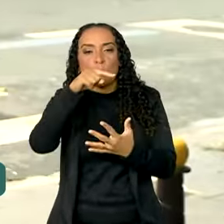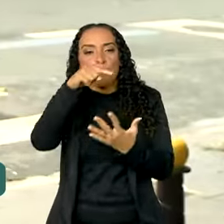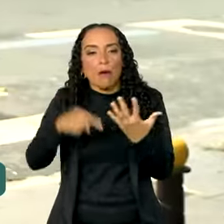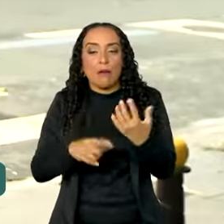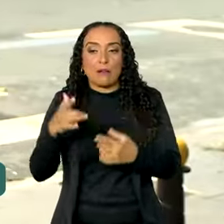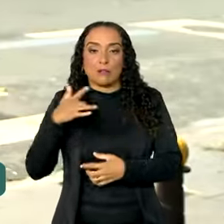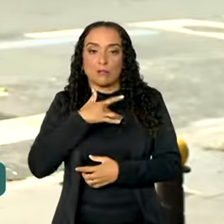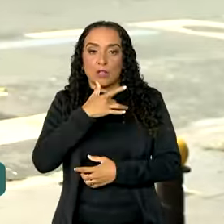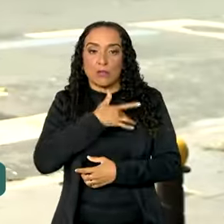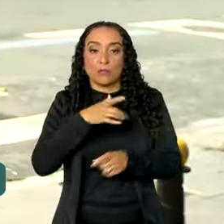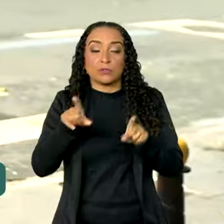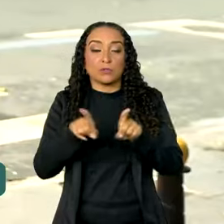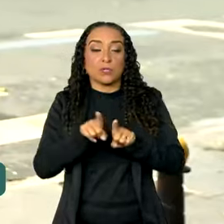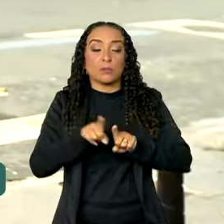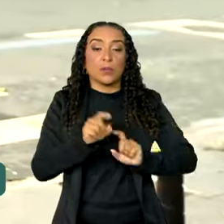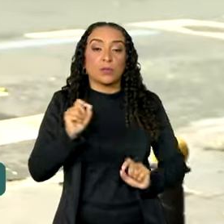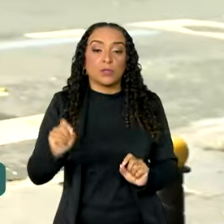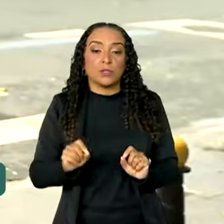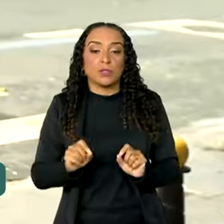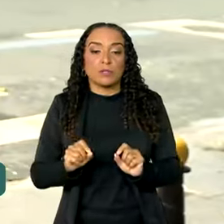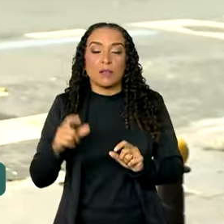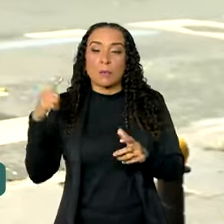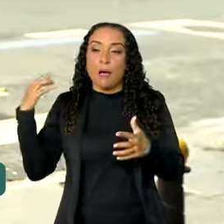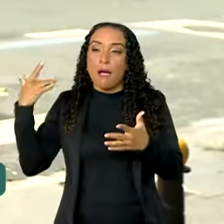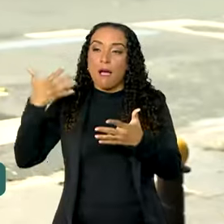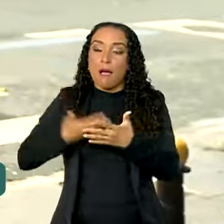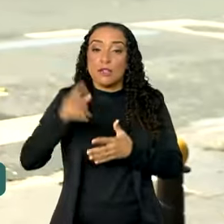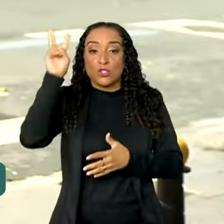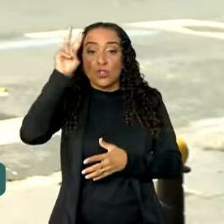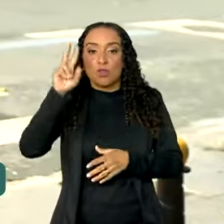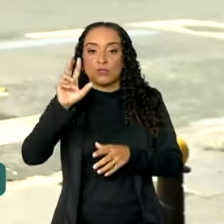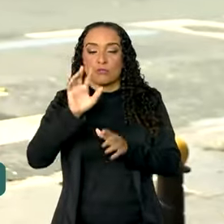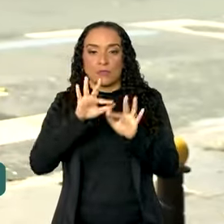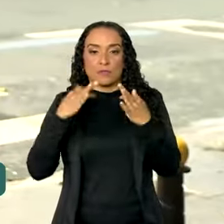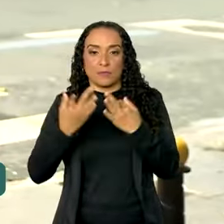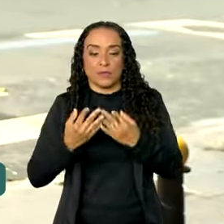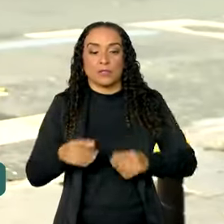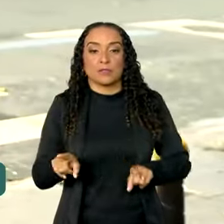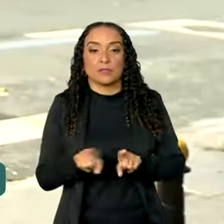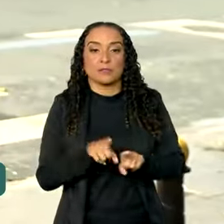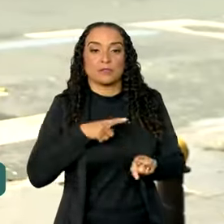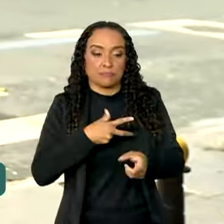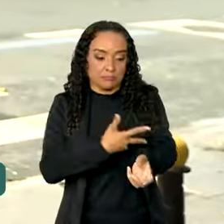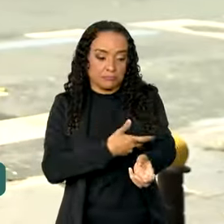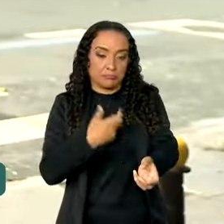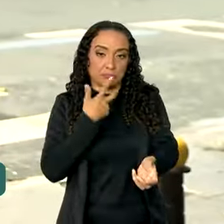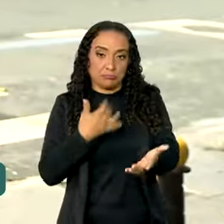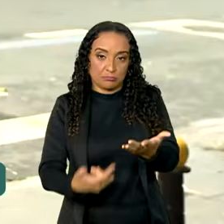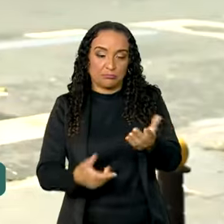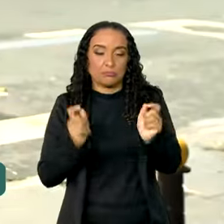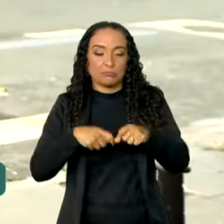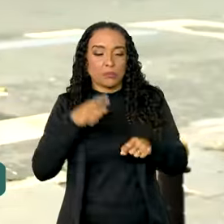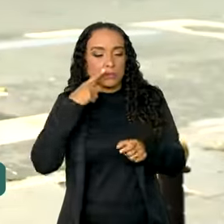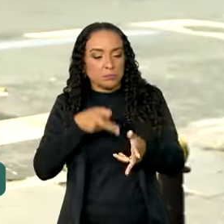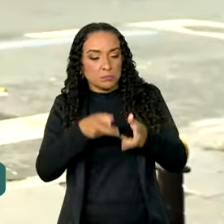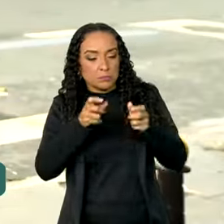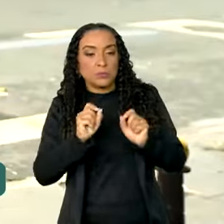de saúde e inclusive o histórico familiar. Tem também o exame de sangue, em que é visto